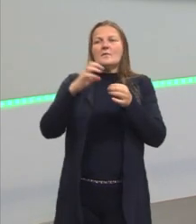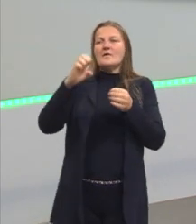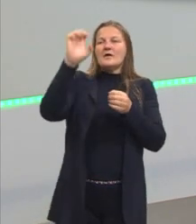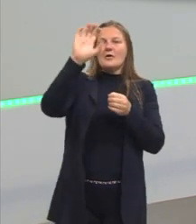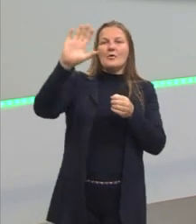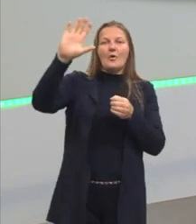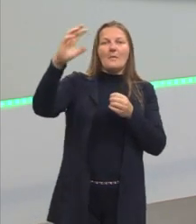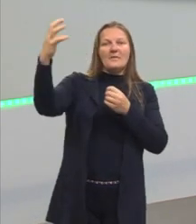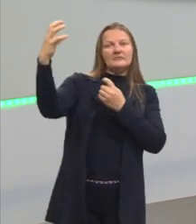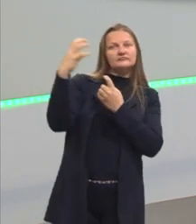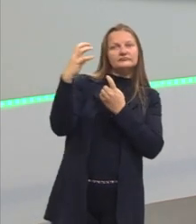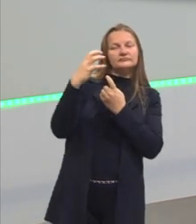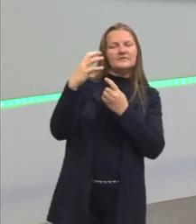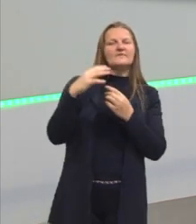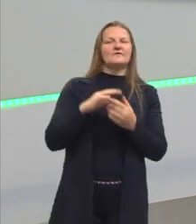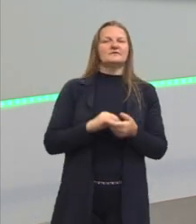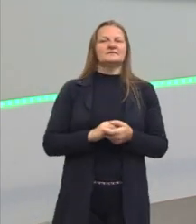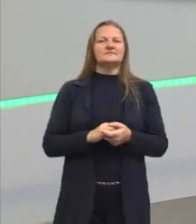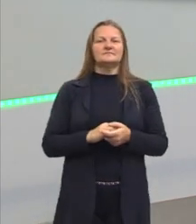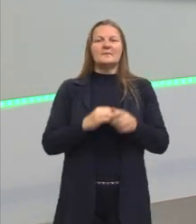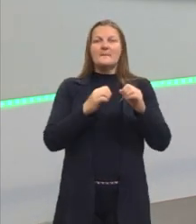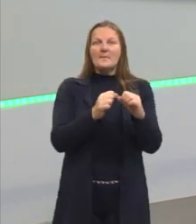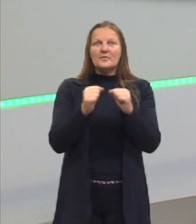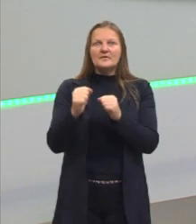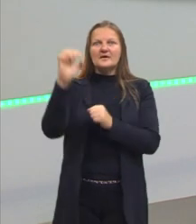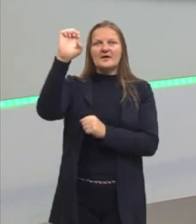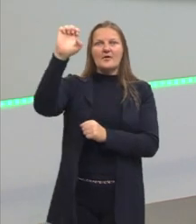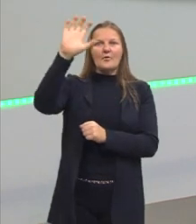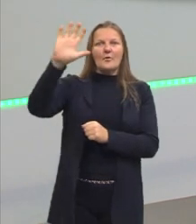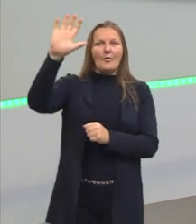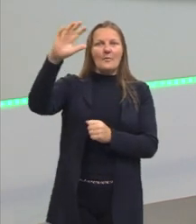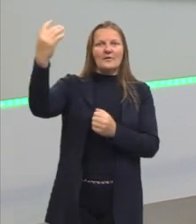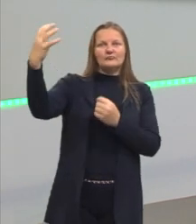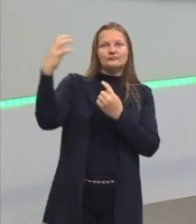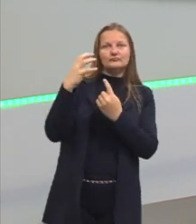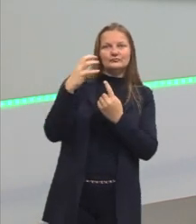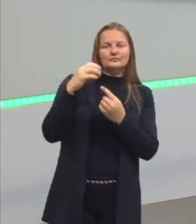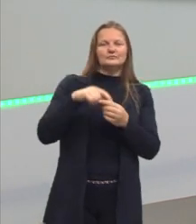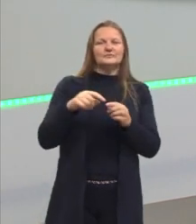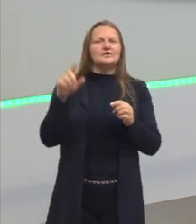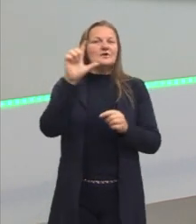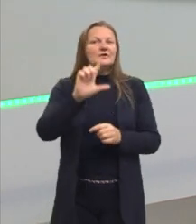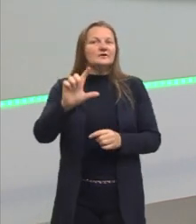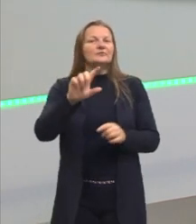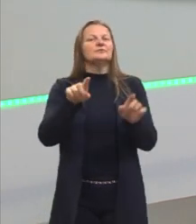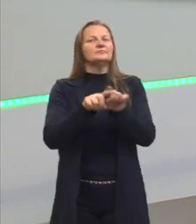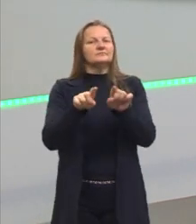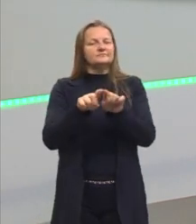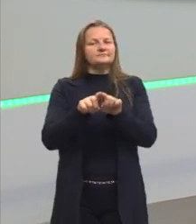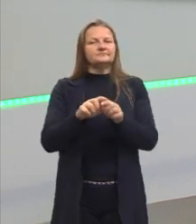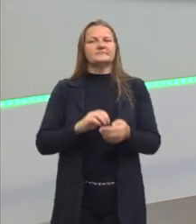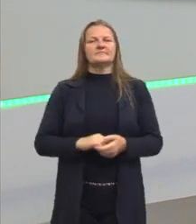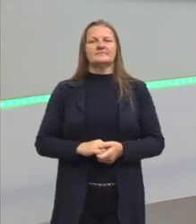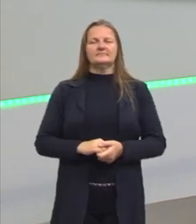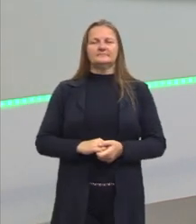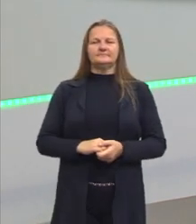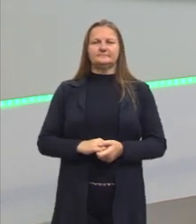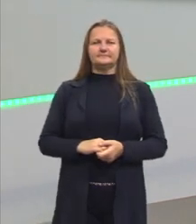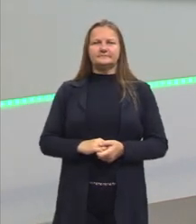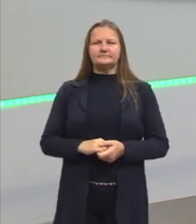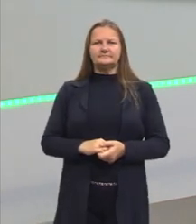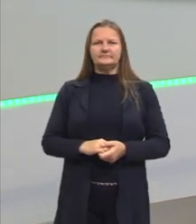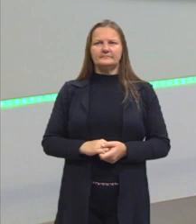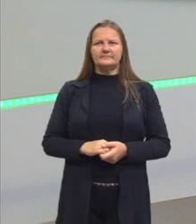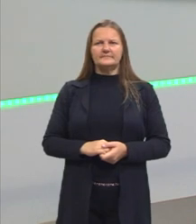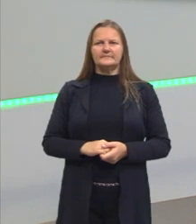desse poder europeu, não quer dizer assim que a gente, que declararam independência no dia e no outro a gente já estava perfeitamente sendo